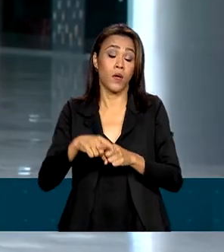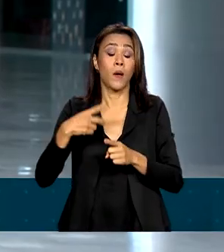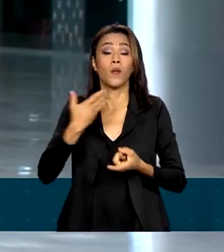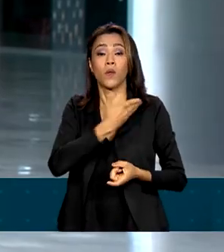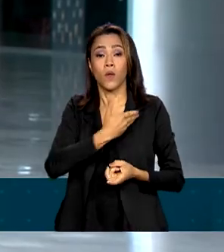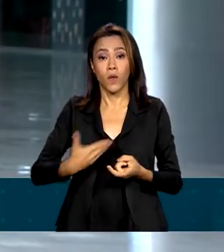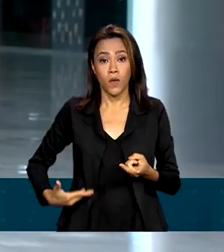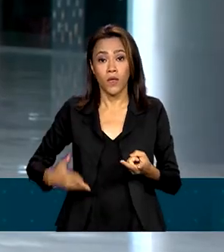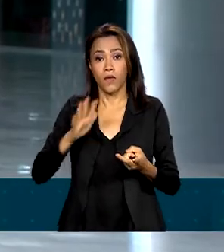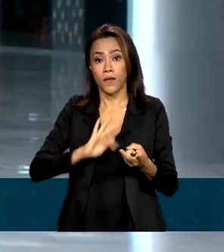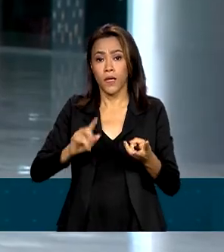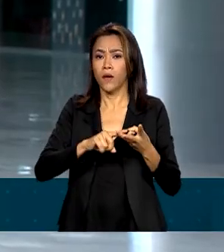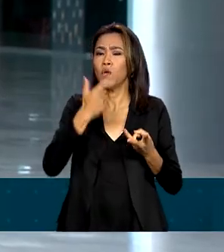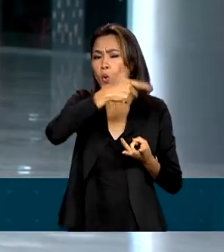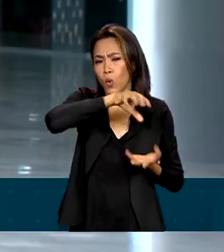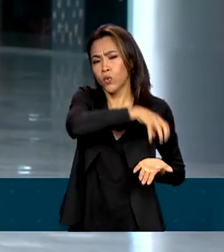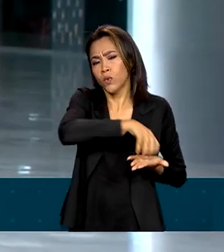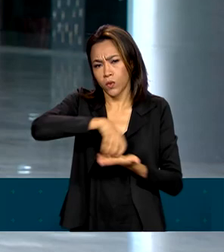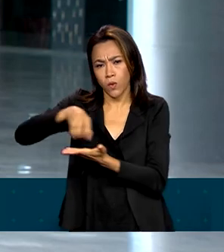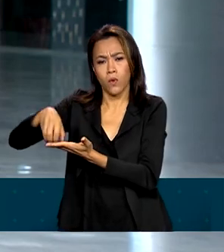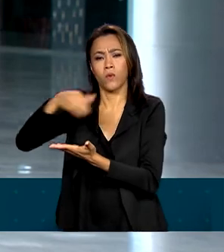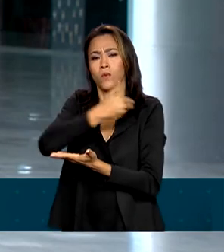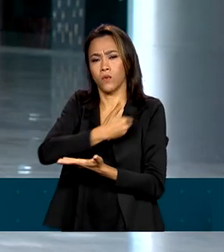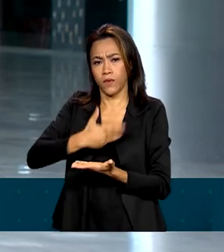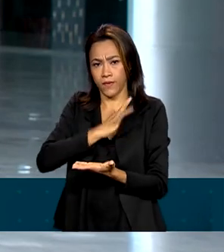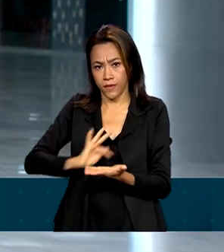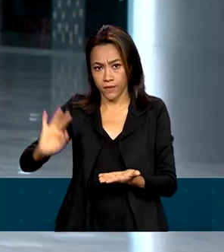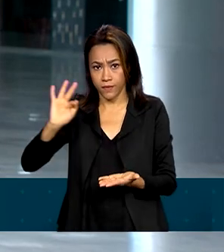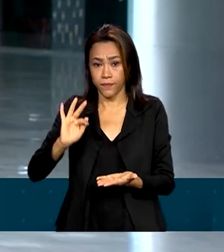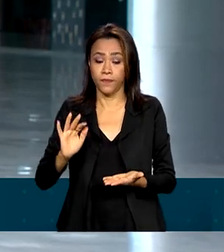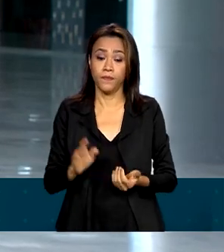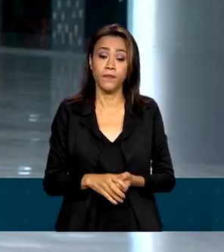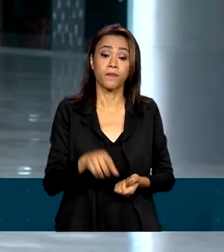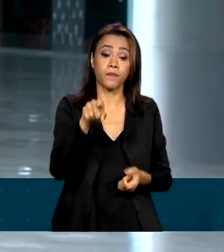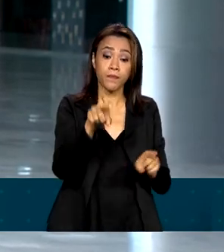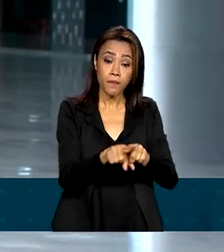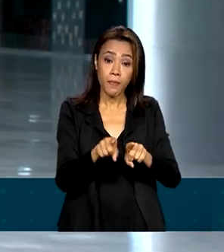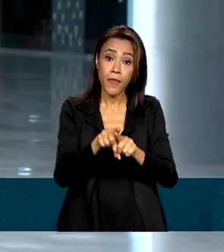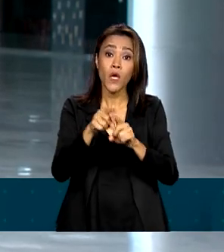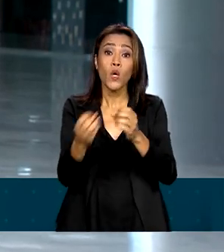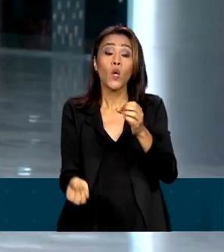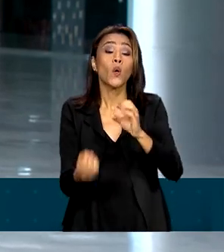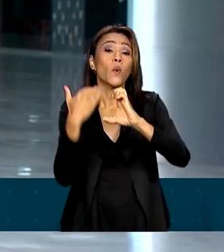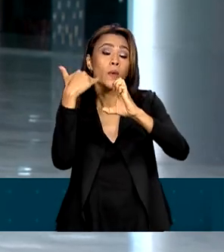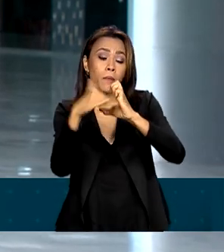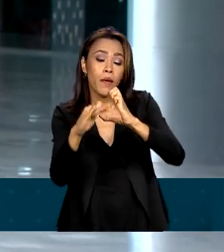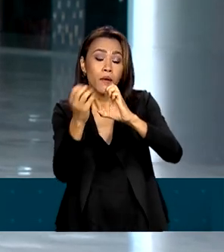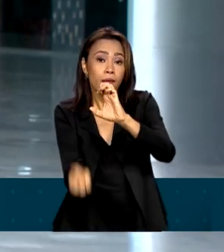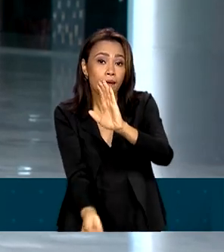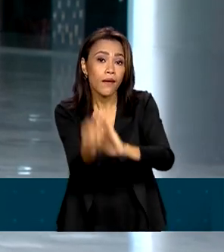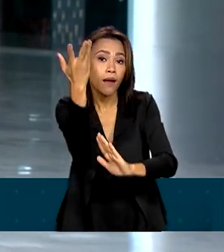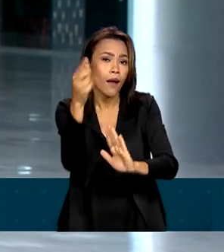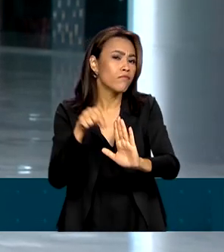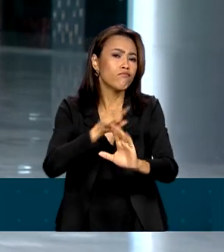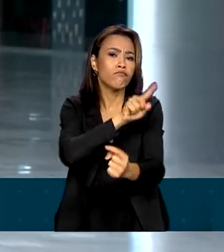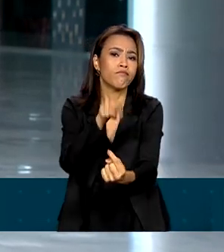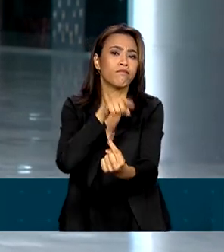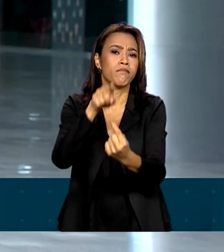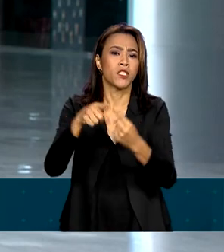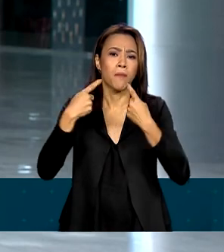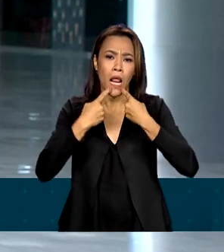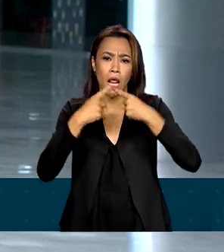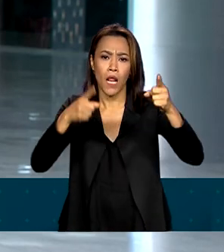entre outros órgãos. E em 24 horas, o e-mail criado pelo Ministério da Justiça, o denuncia.mj